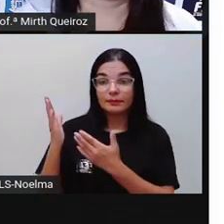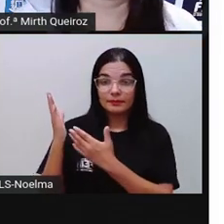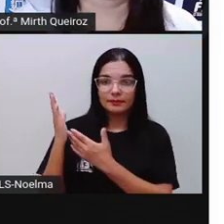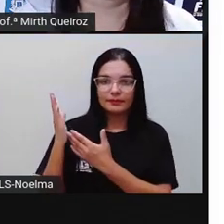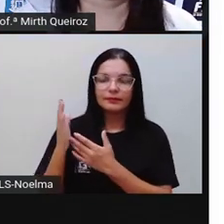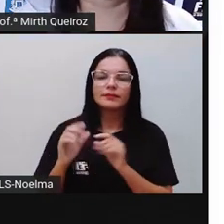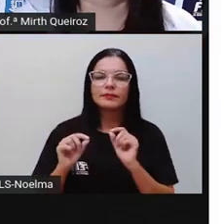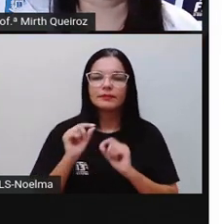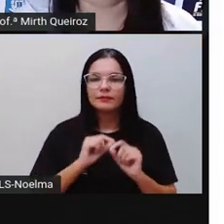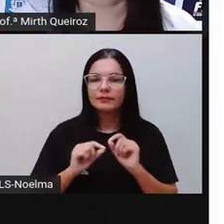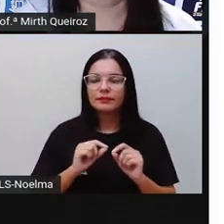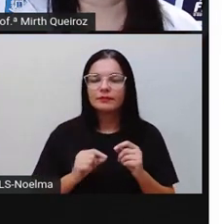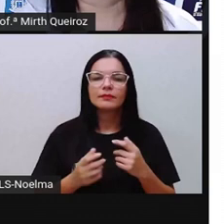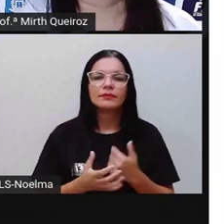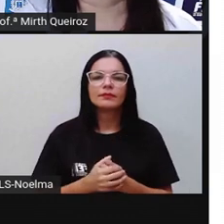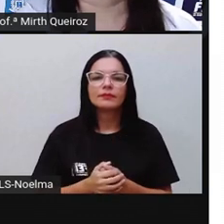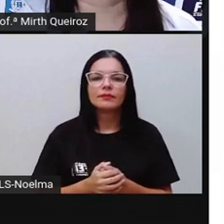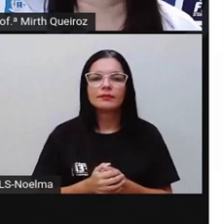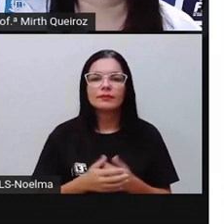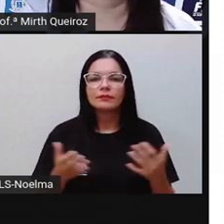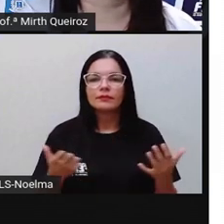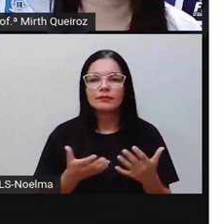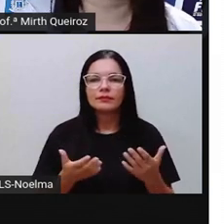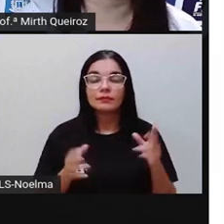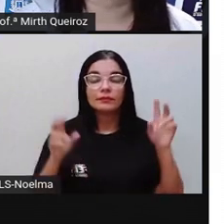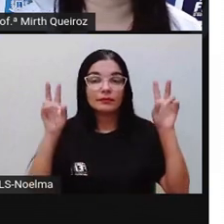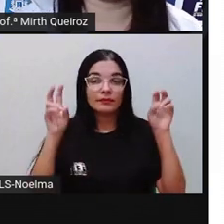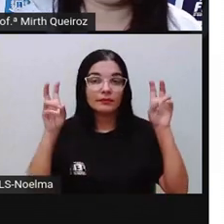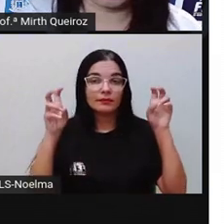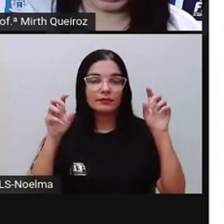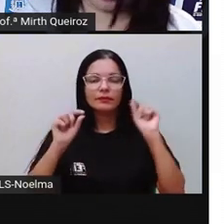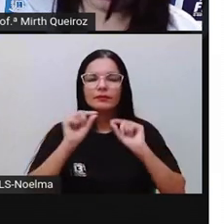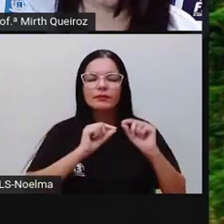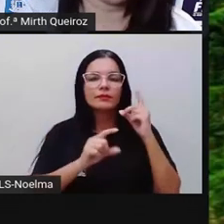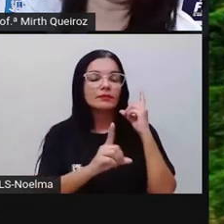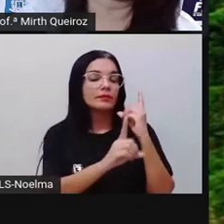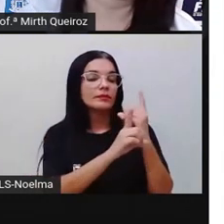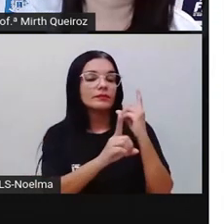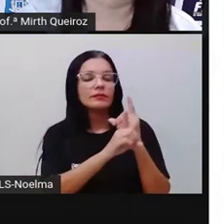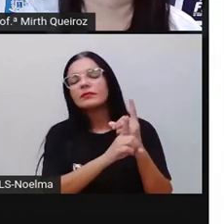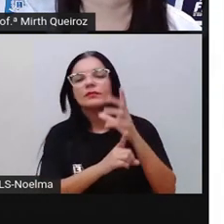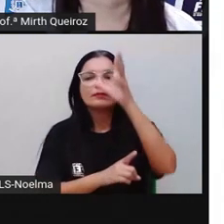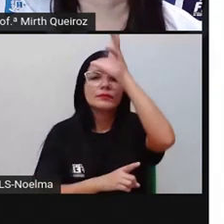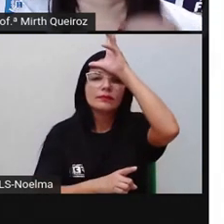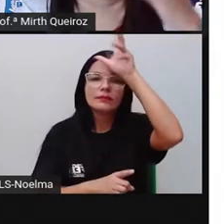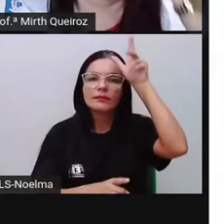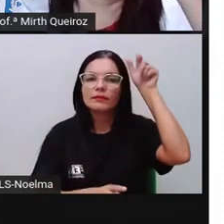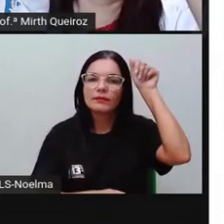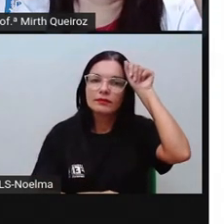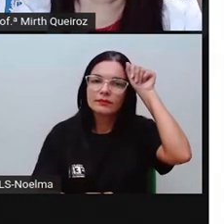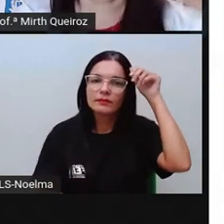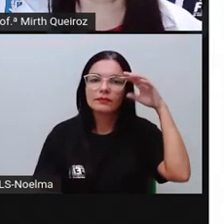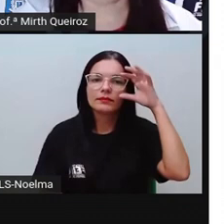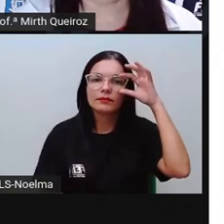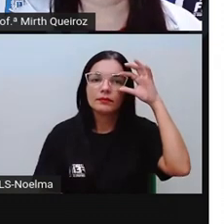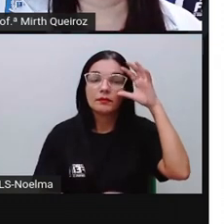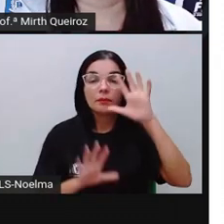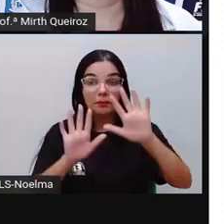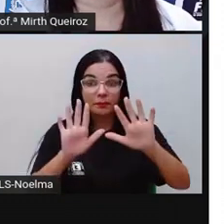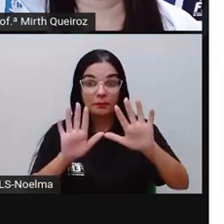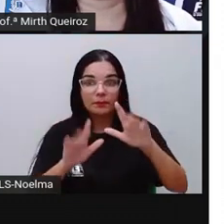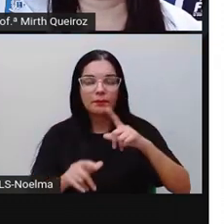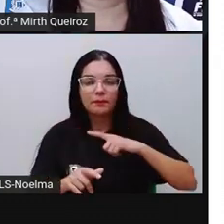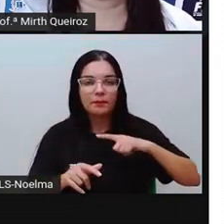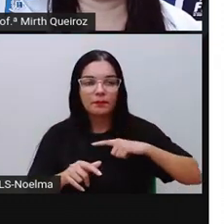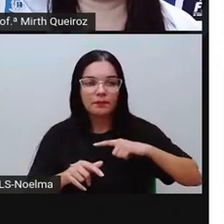Bom, então, nós vamos estudar o quê? O que que encontramos na Amazônia? A Amazônia,